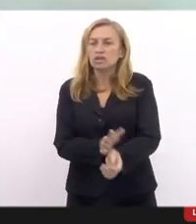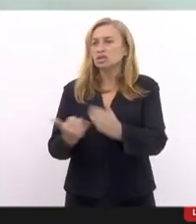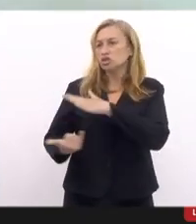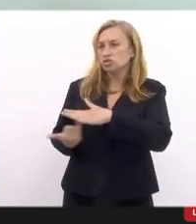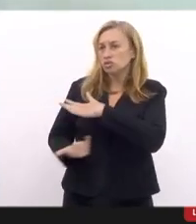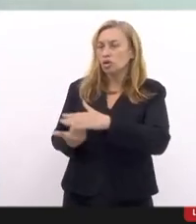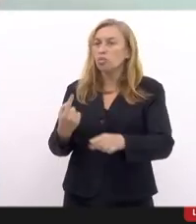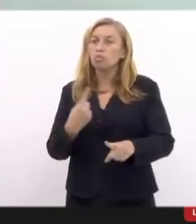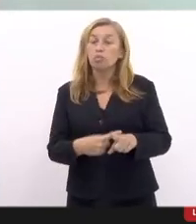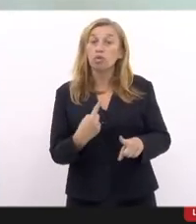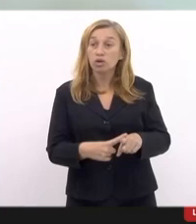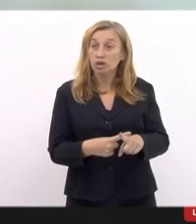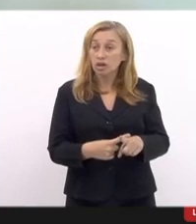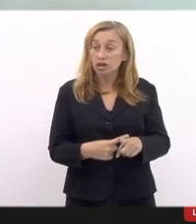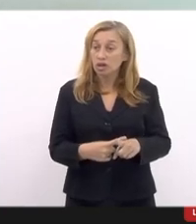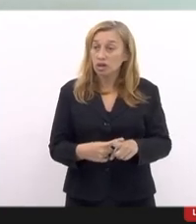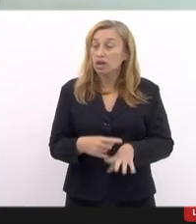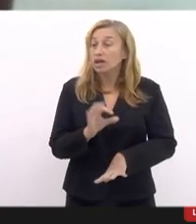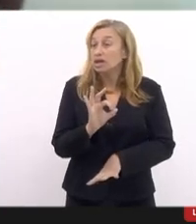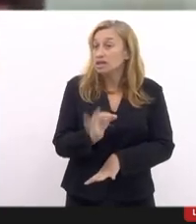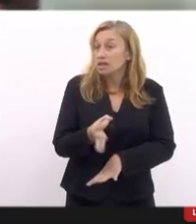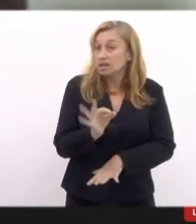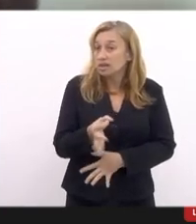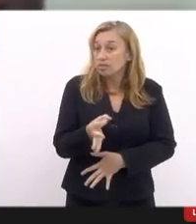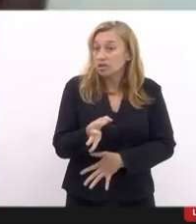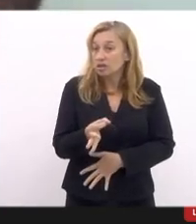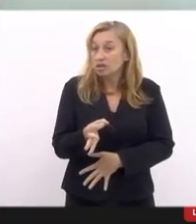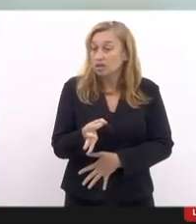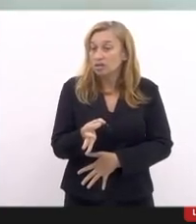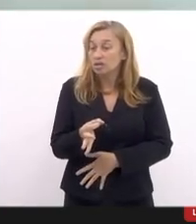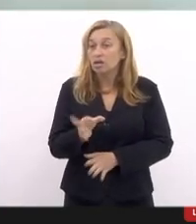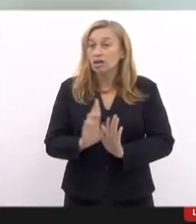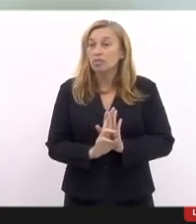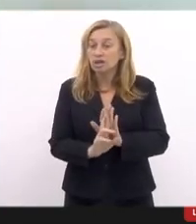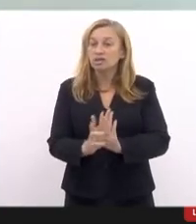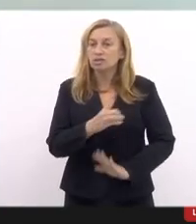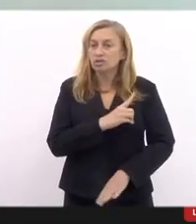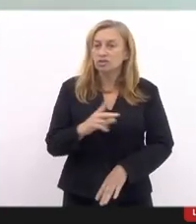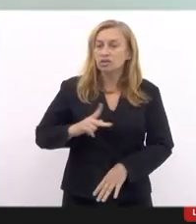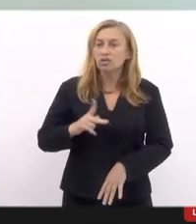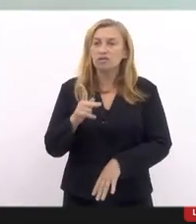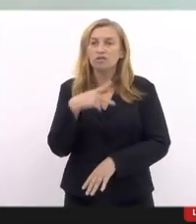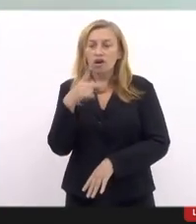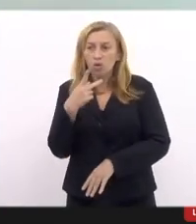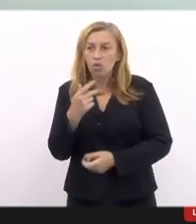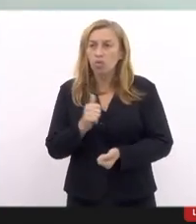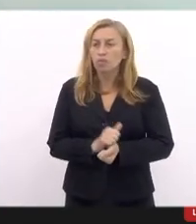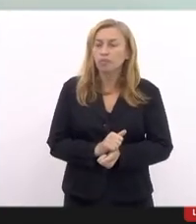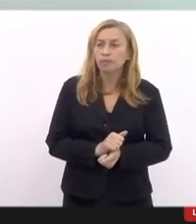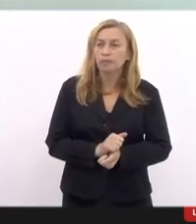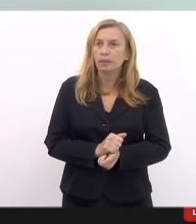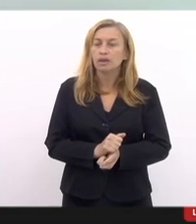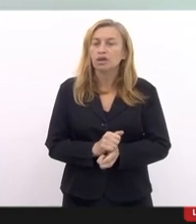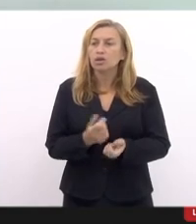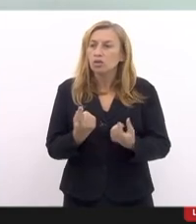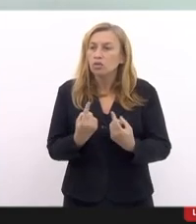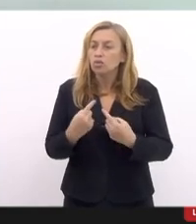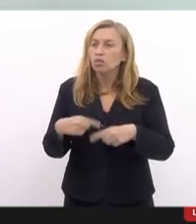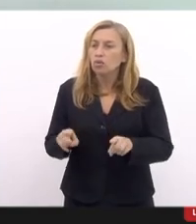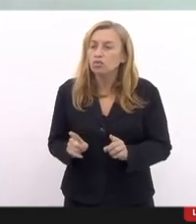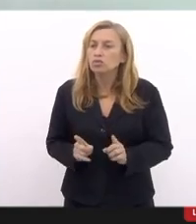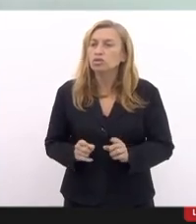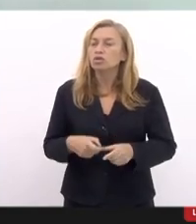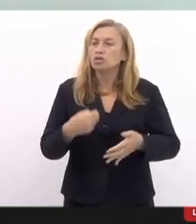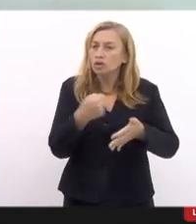porque, pegando o garão exatamente do que a representante da defensoria comentou, acho que talvez seja o grande combate, grande